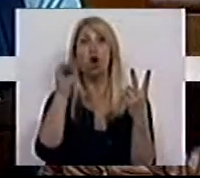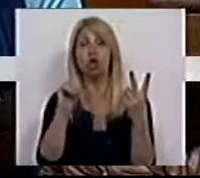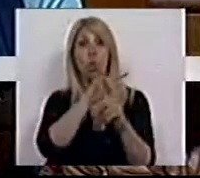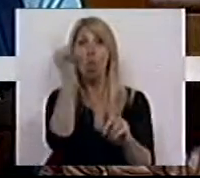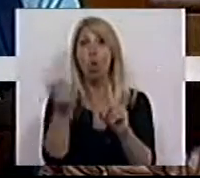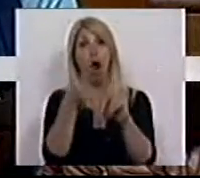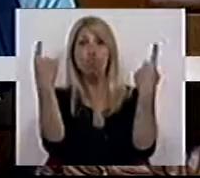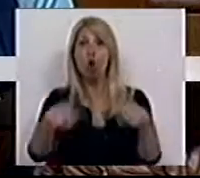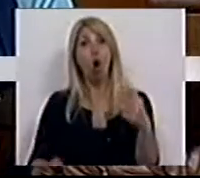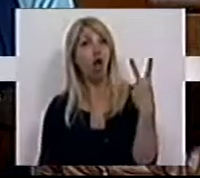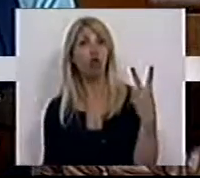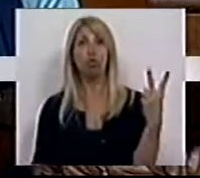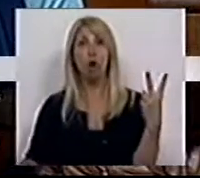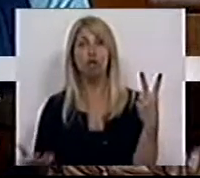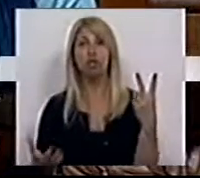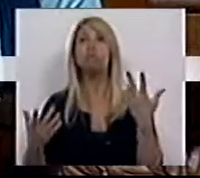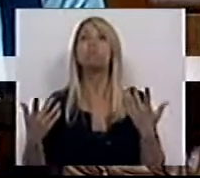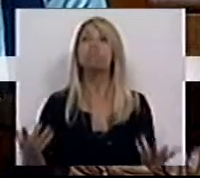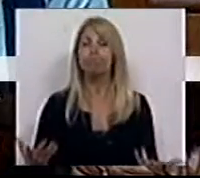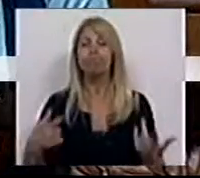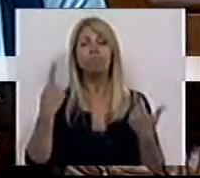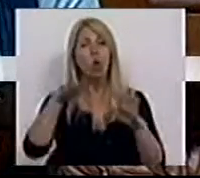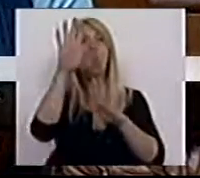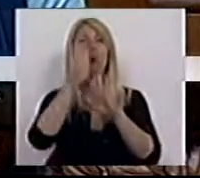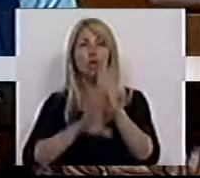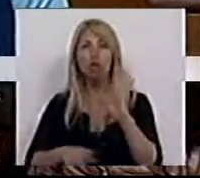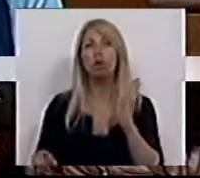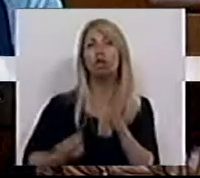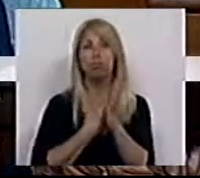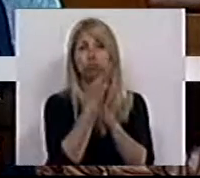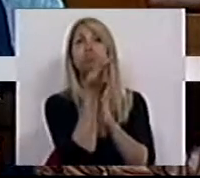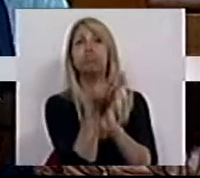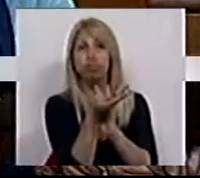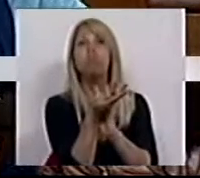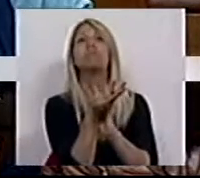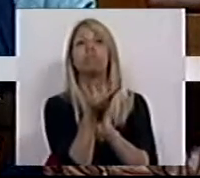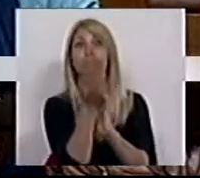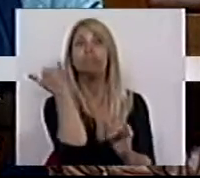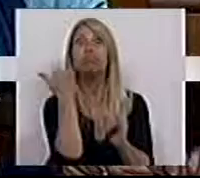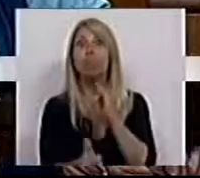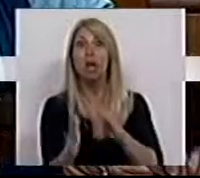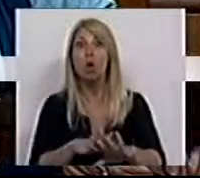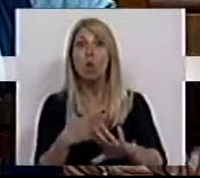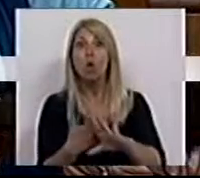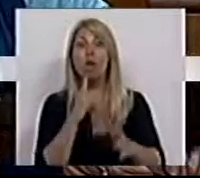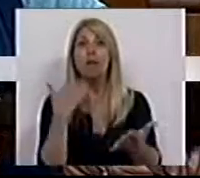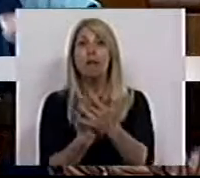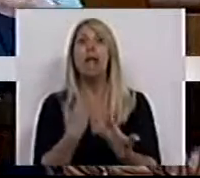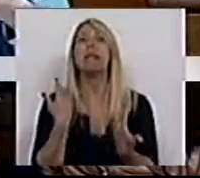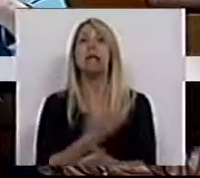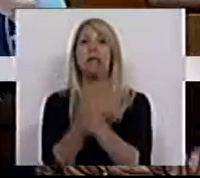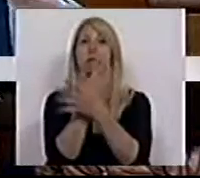conjugação de fatores de enorme risco para os grandes incêndios. Prevenir os